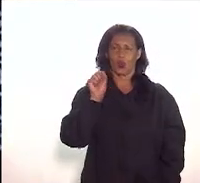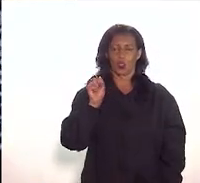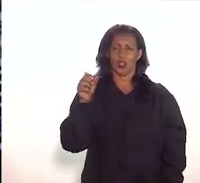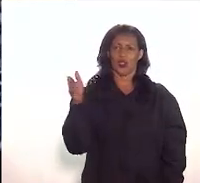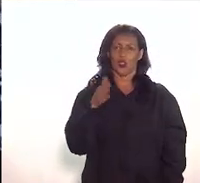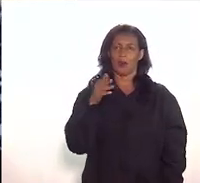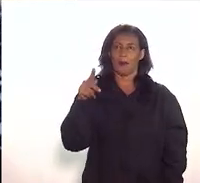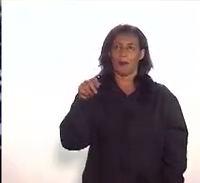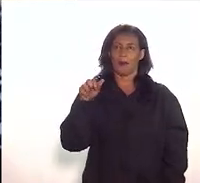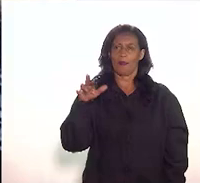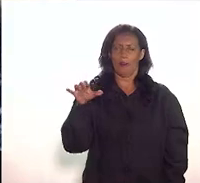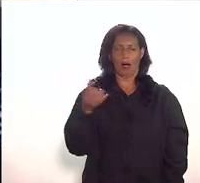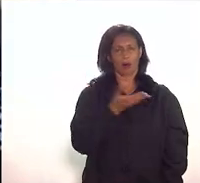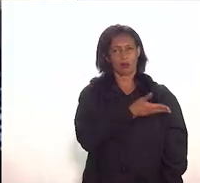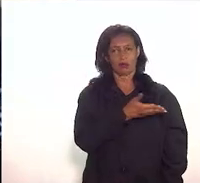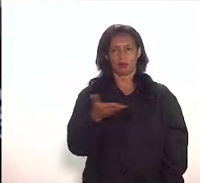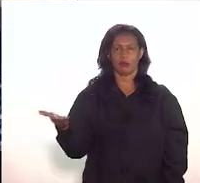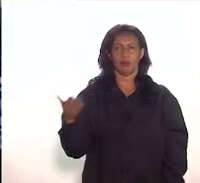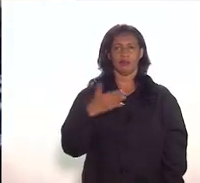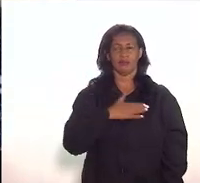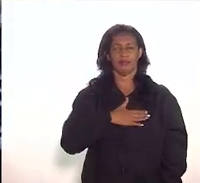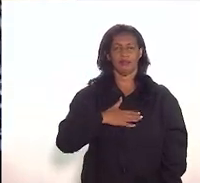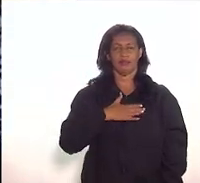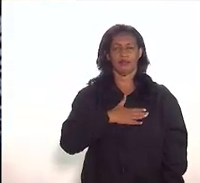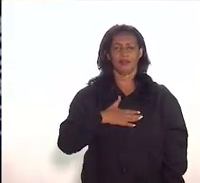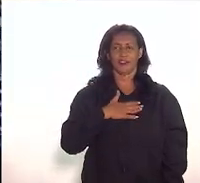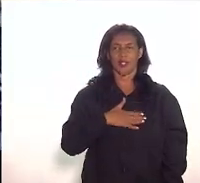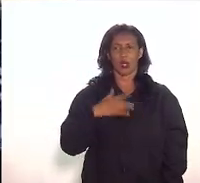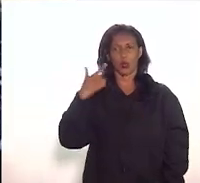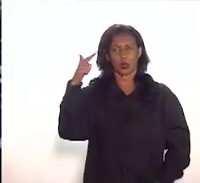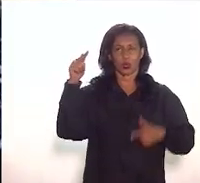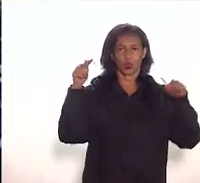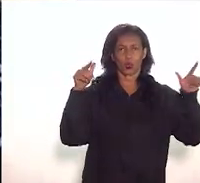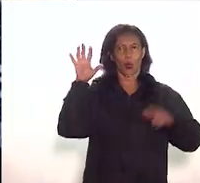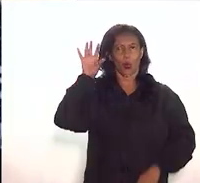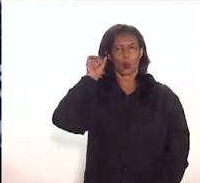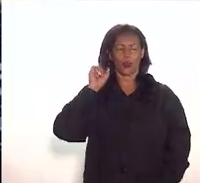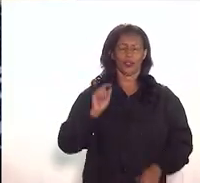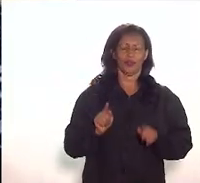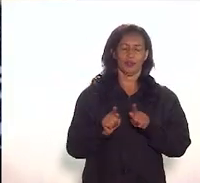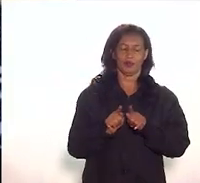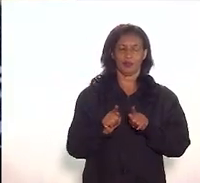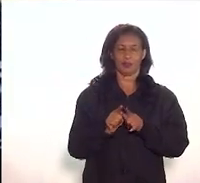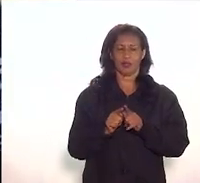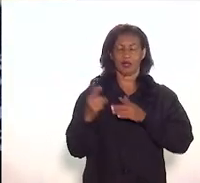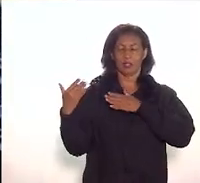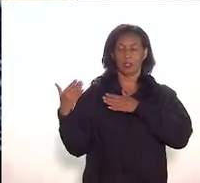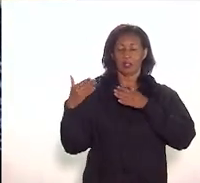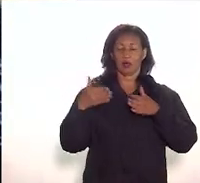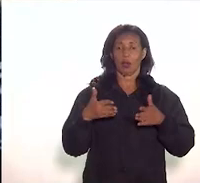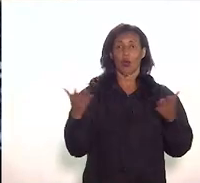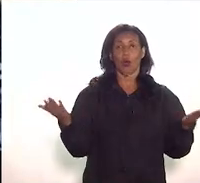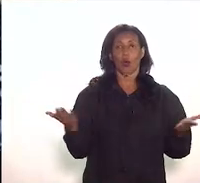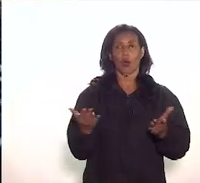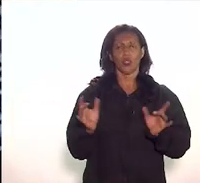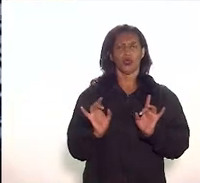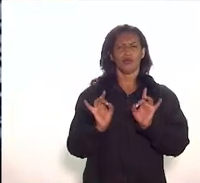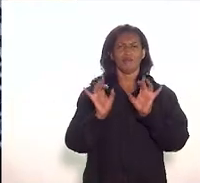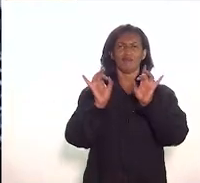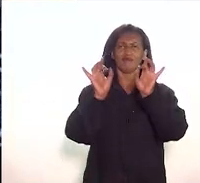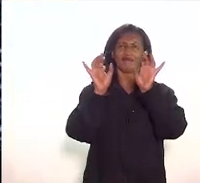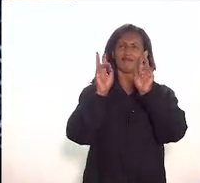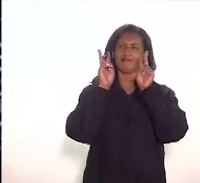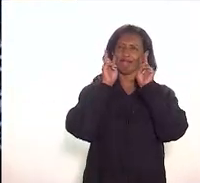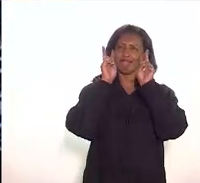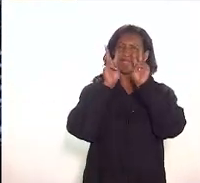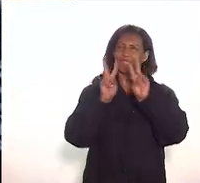saúdo a todos os presentes e todos aqueles que estão nos ouvindo bom eu vim aqui hoje especialmente para ouvir